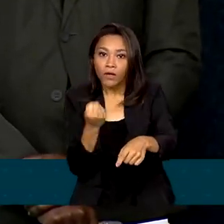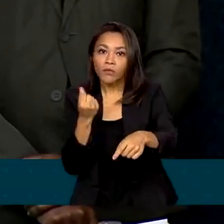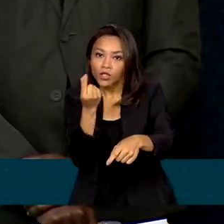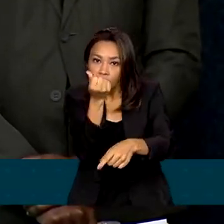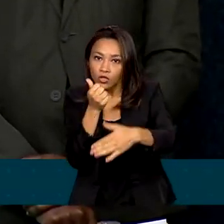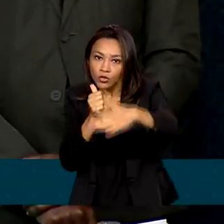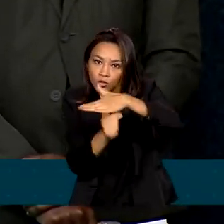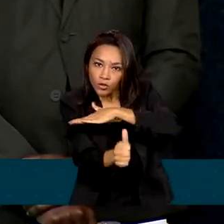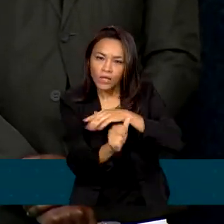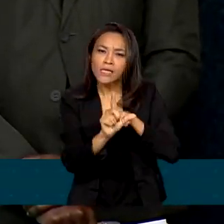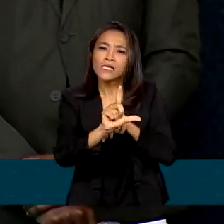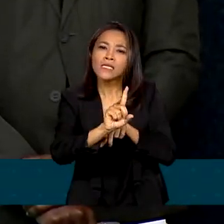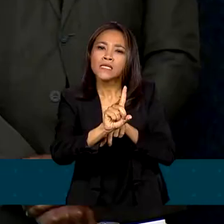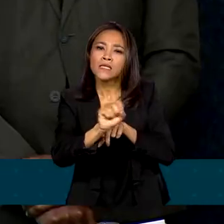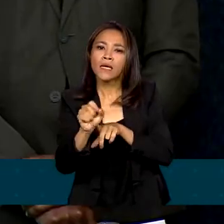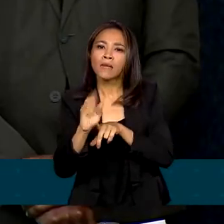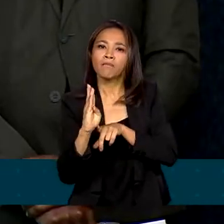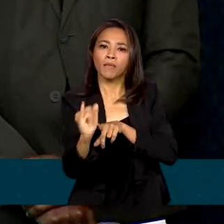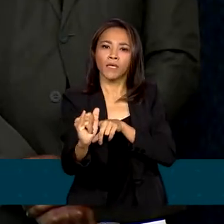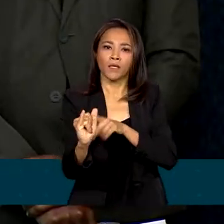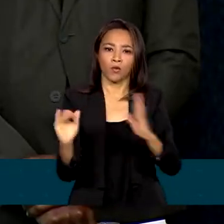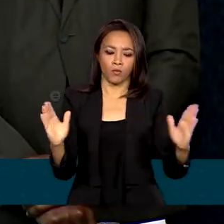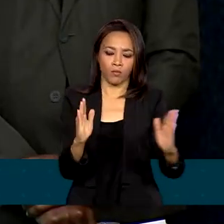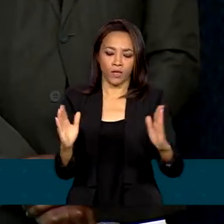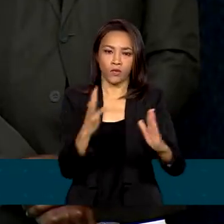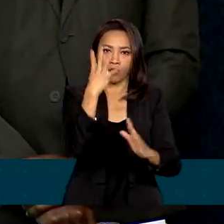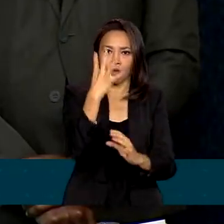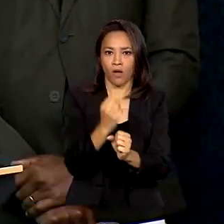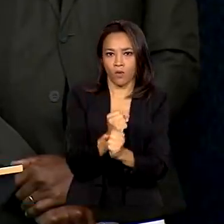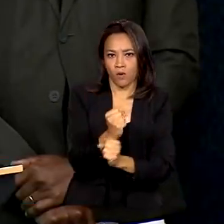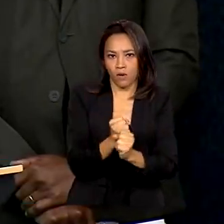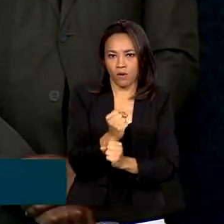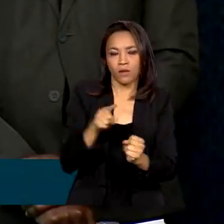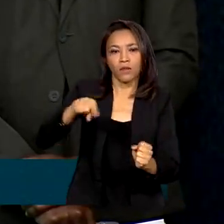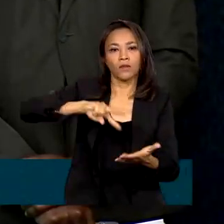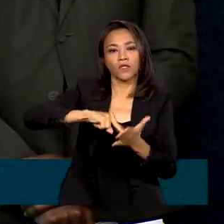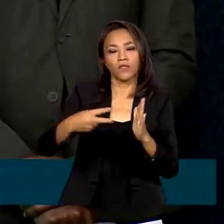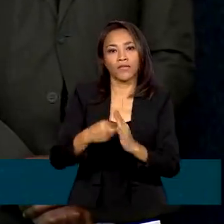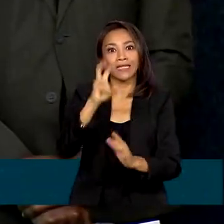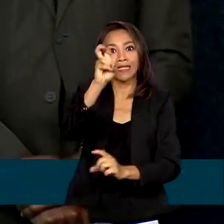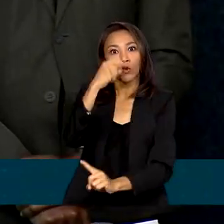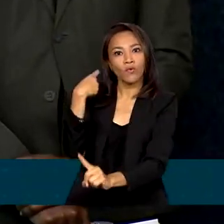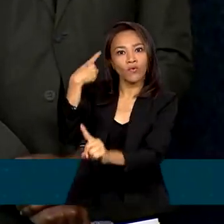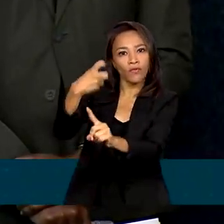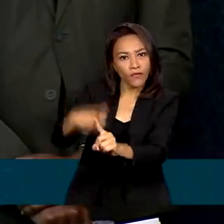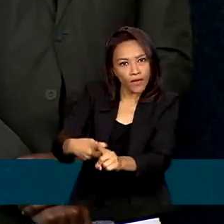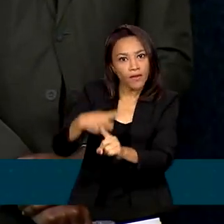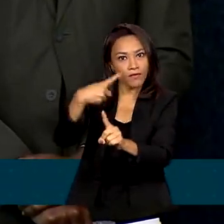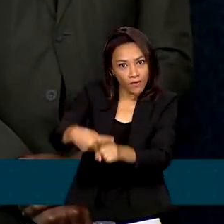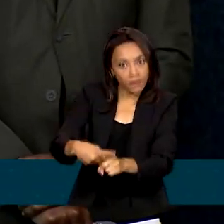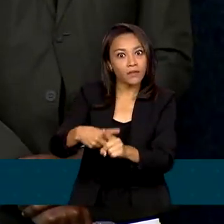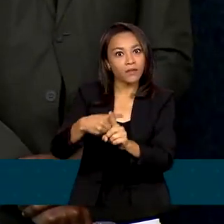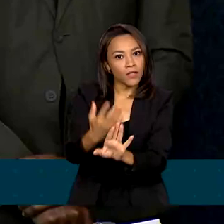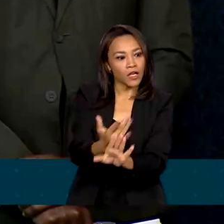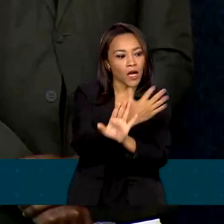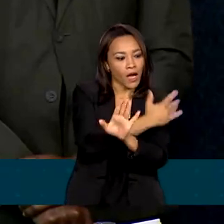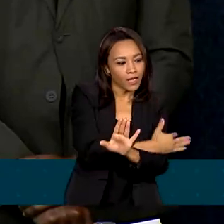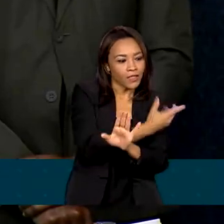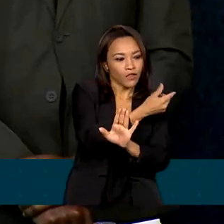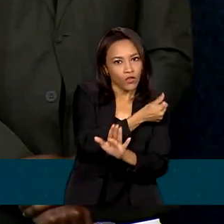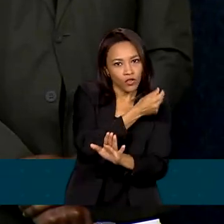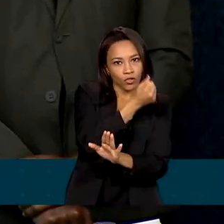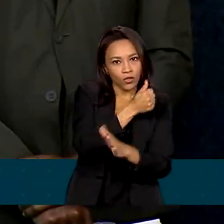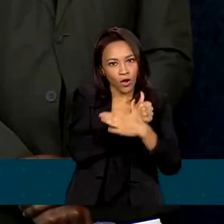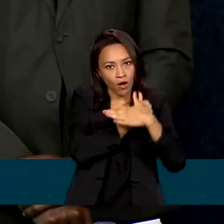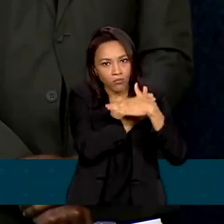de 100 bilhões de reais em quatro anos, o que representará cinco vezes o que foi investido nos últimos quatro. Mas nós temos